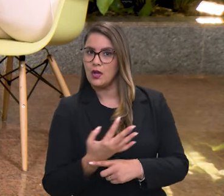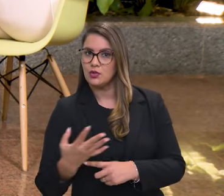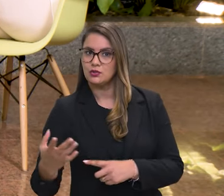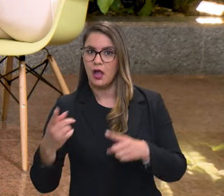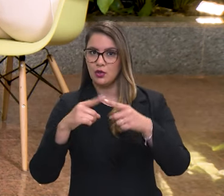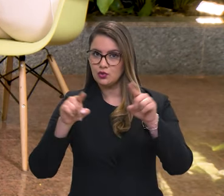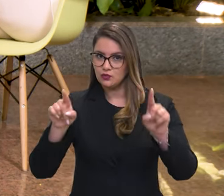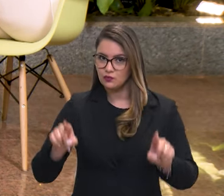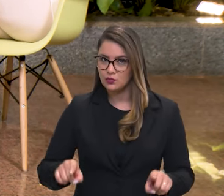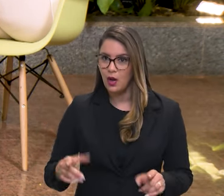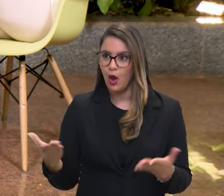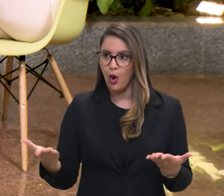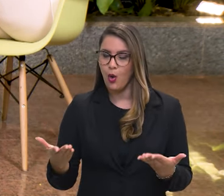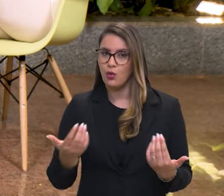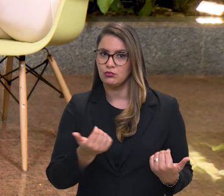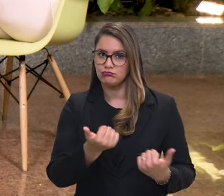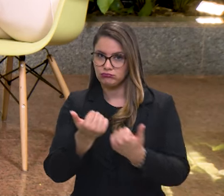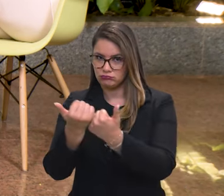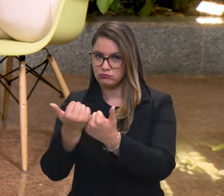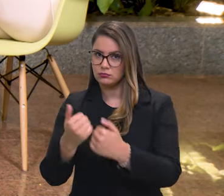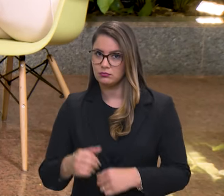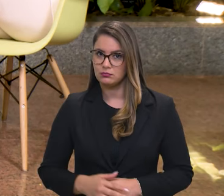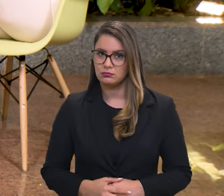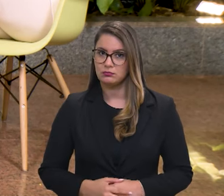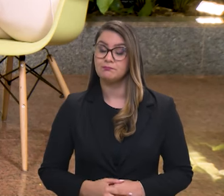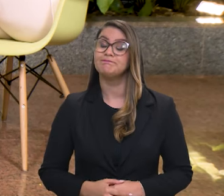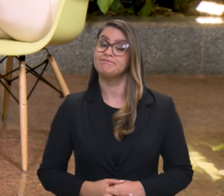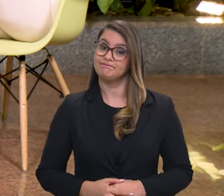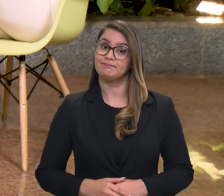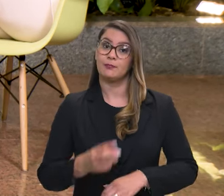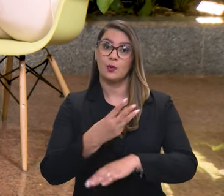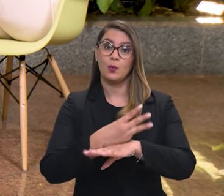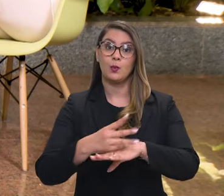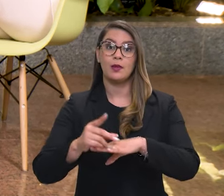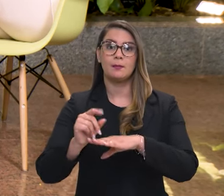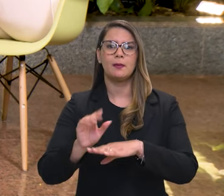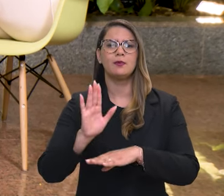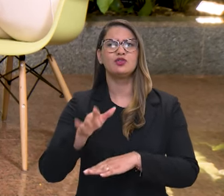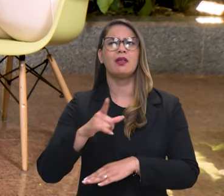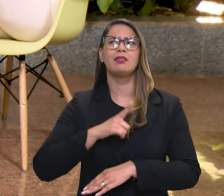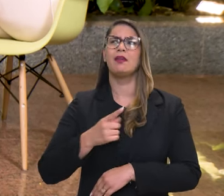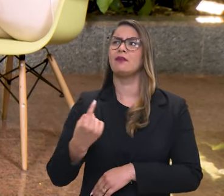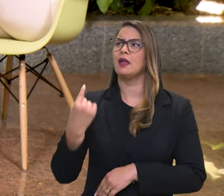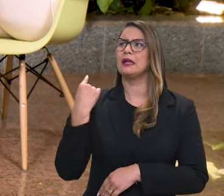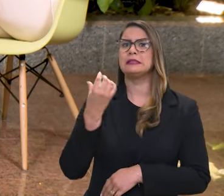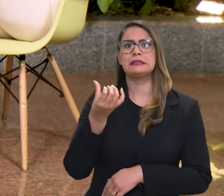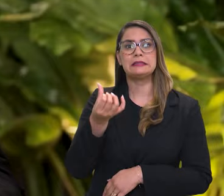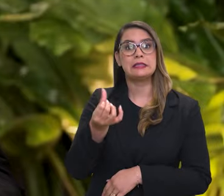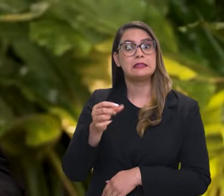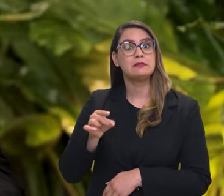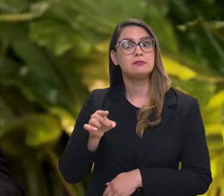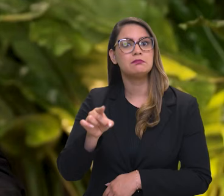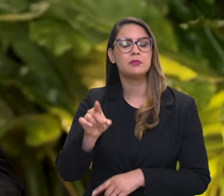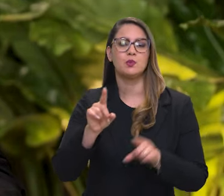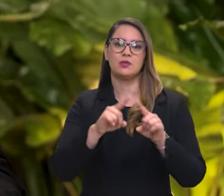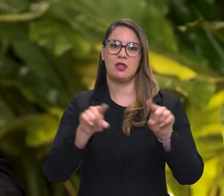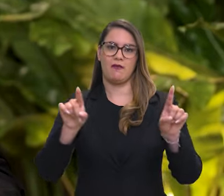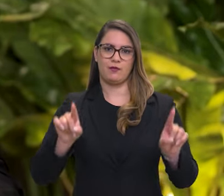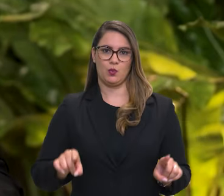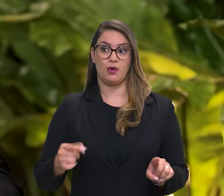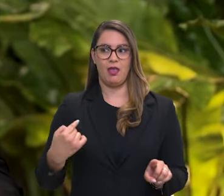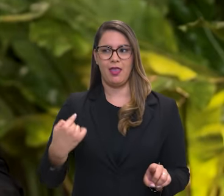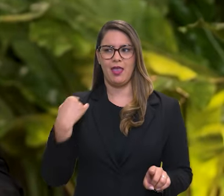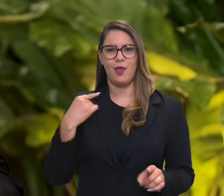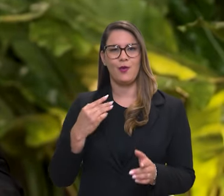aí a necessidade do que o Ibama tem hoje de pessoal? O Ibama chegou a ter quase 6, praticamente 6 mil servidores.